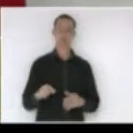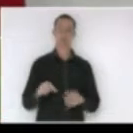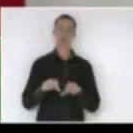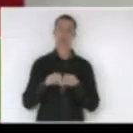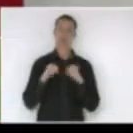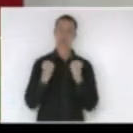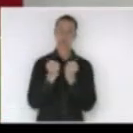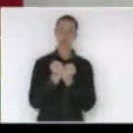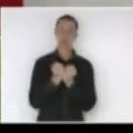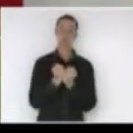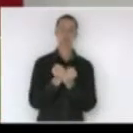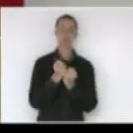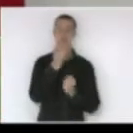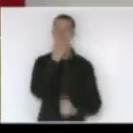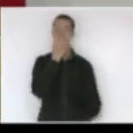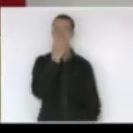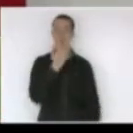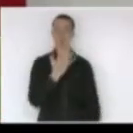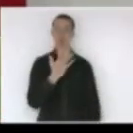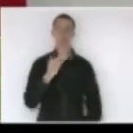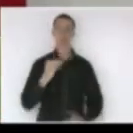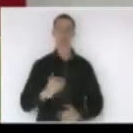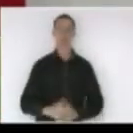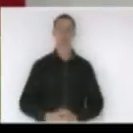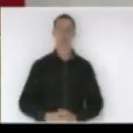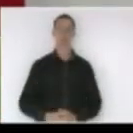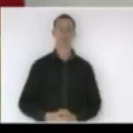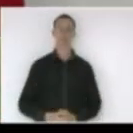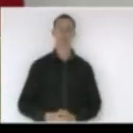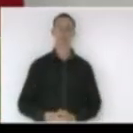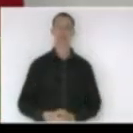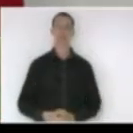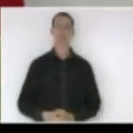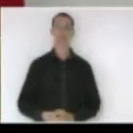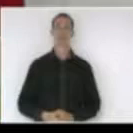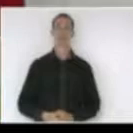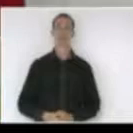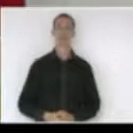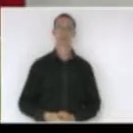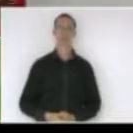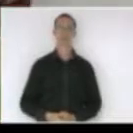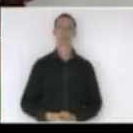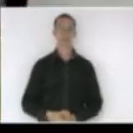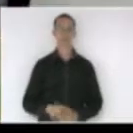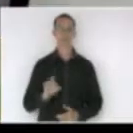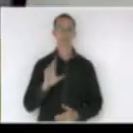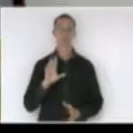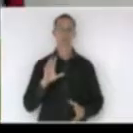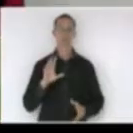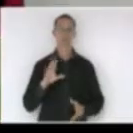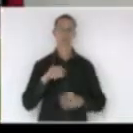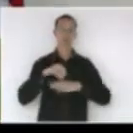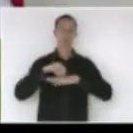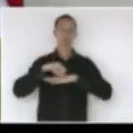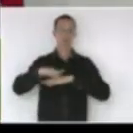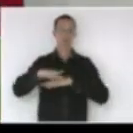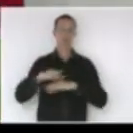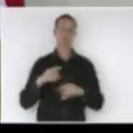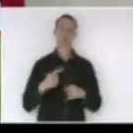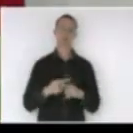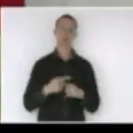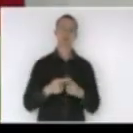tivesse esta dimensão então apenas para fazer este registro porque